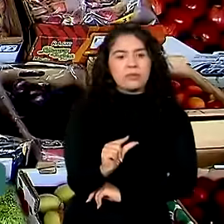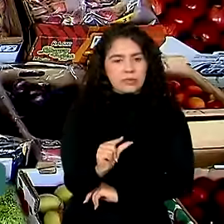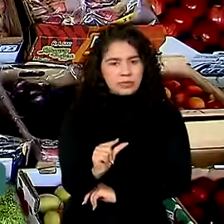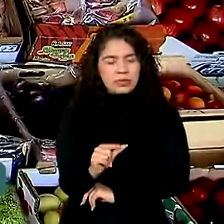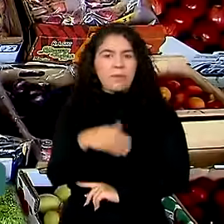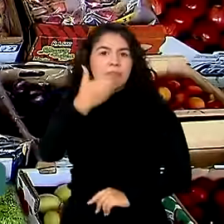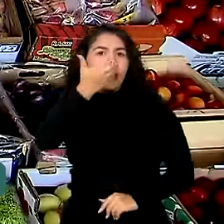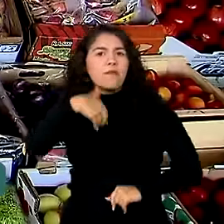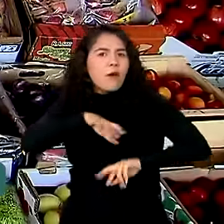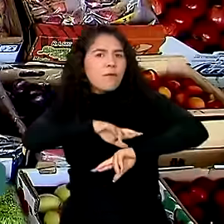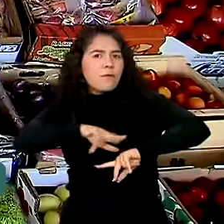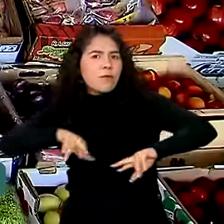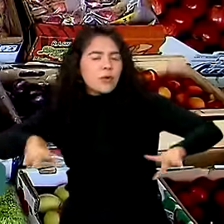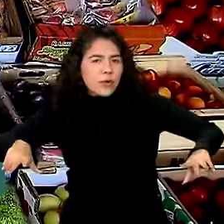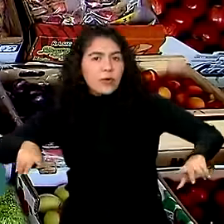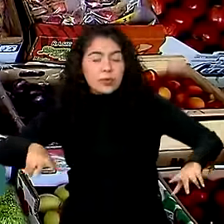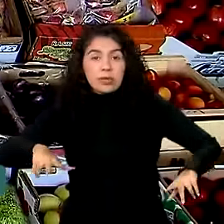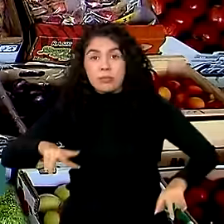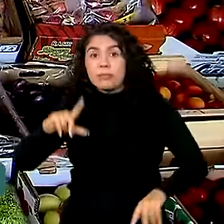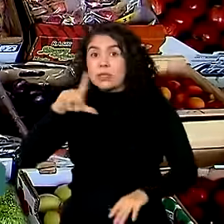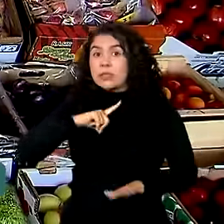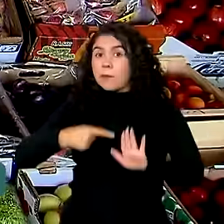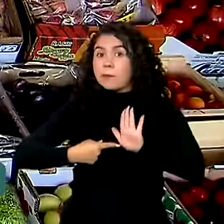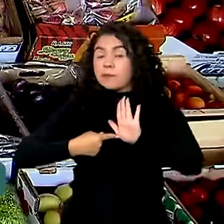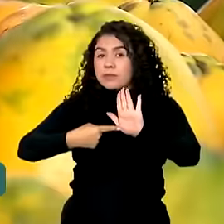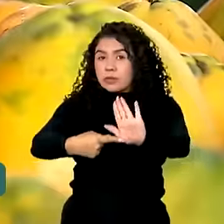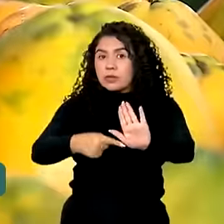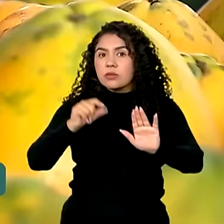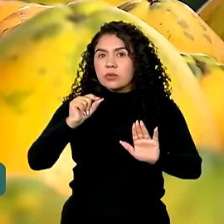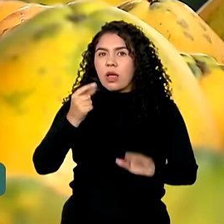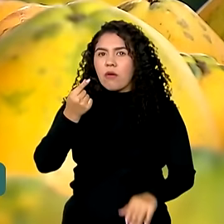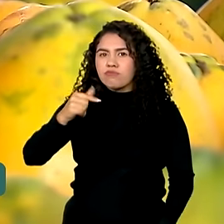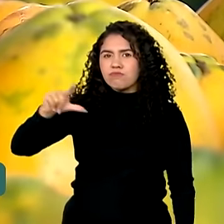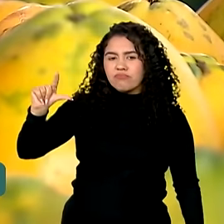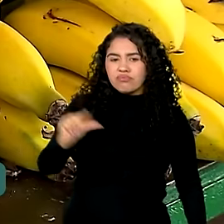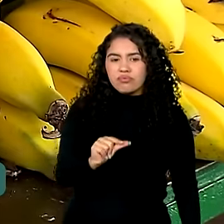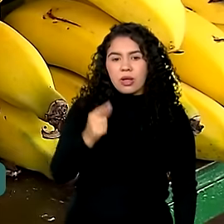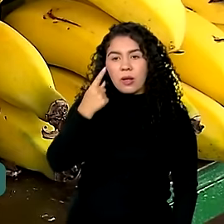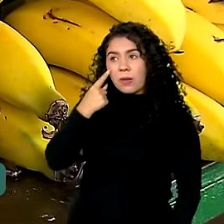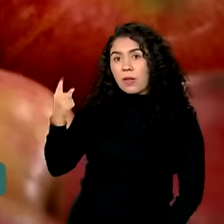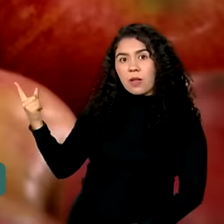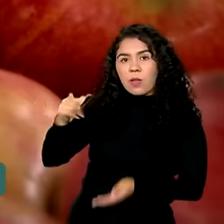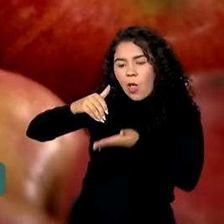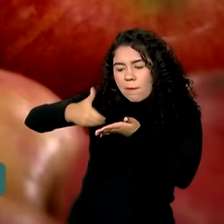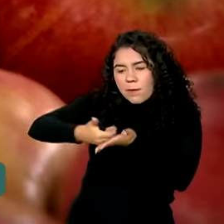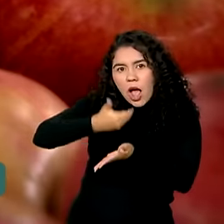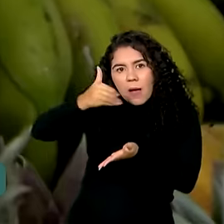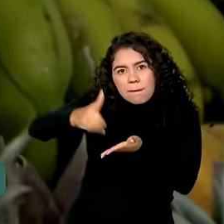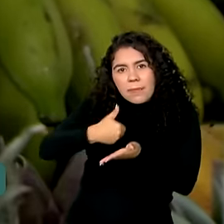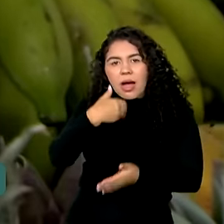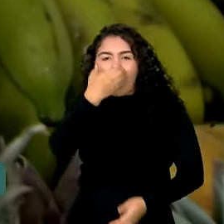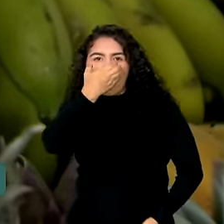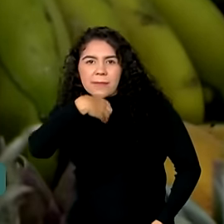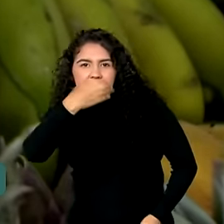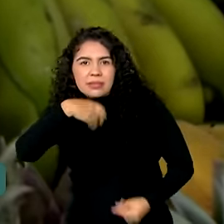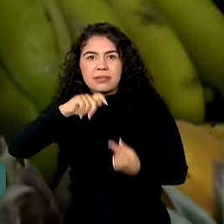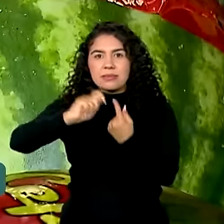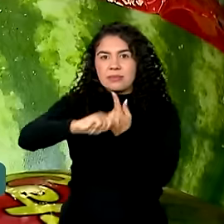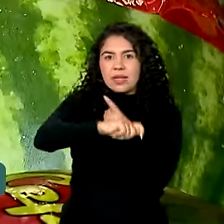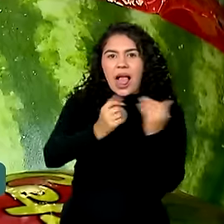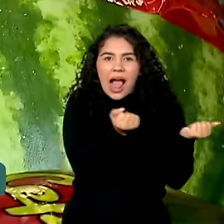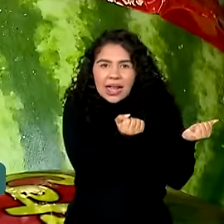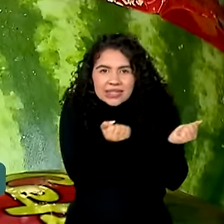Entre as frutas, a Conab registrou um movimento de queda no preço do mamão, da banana, da maçã e melancia.